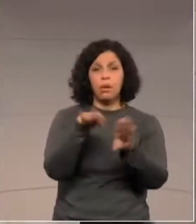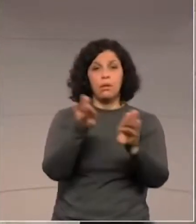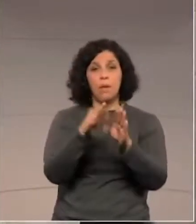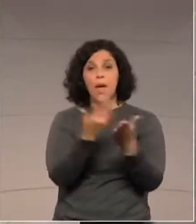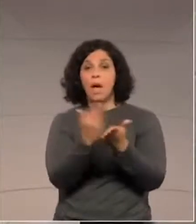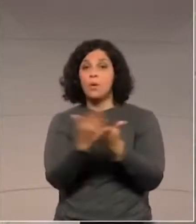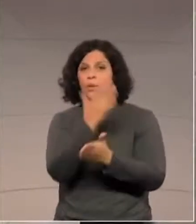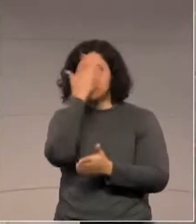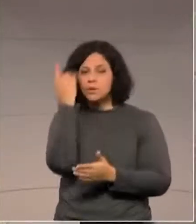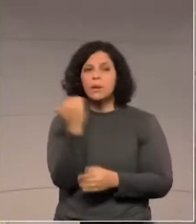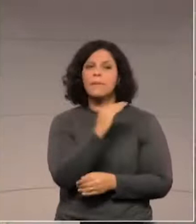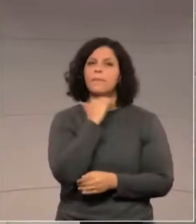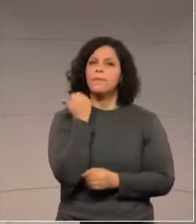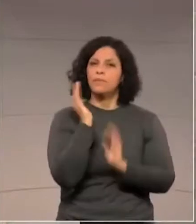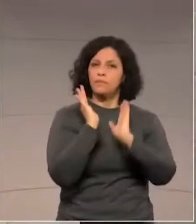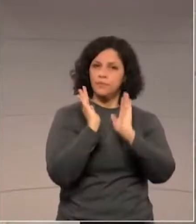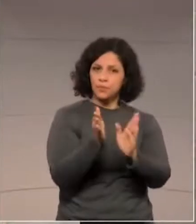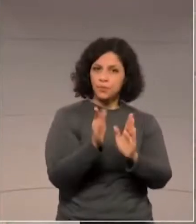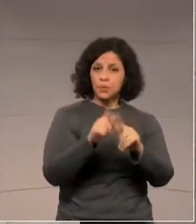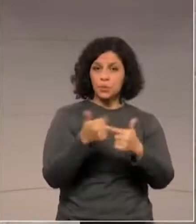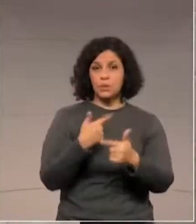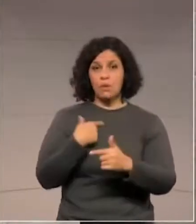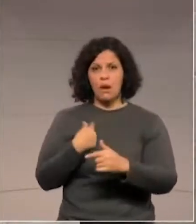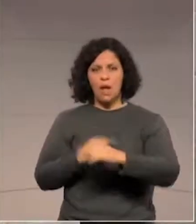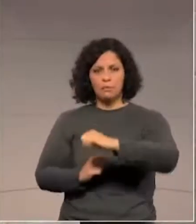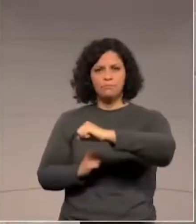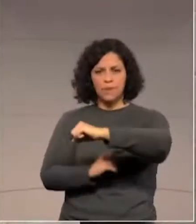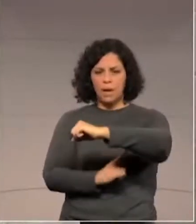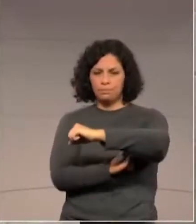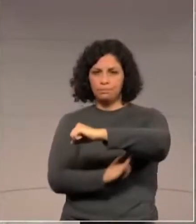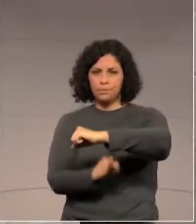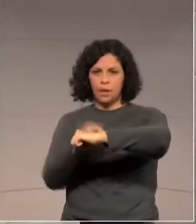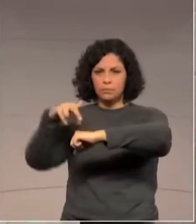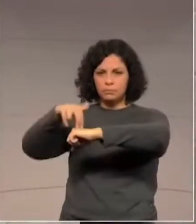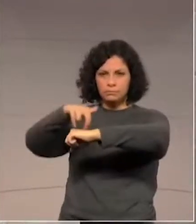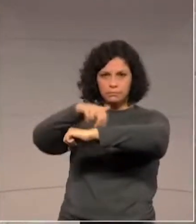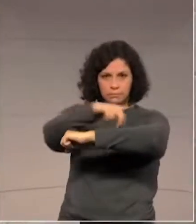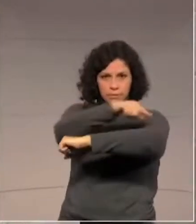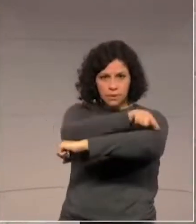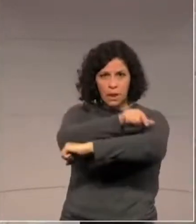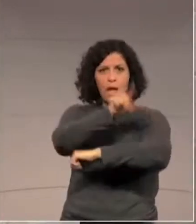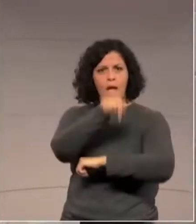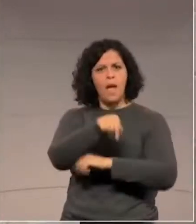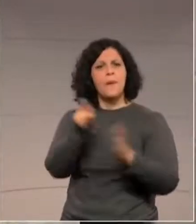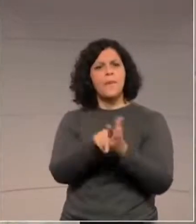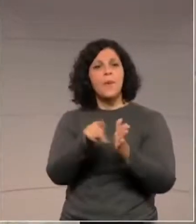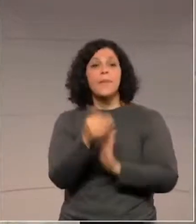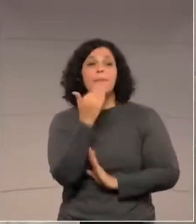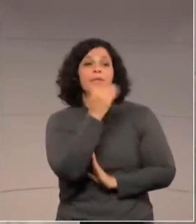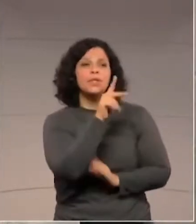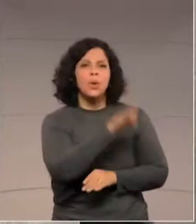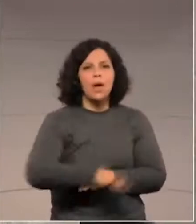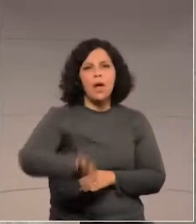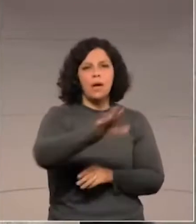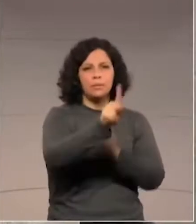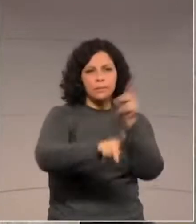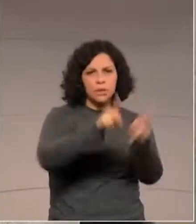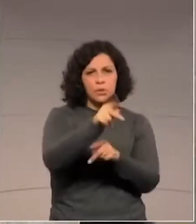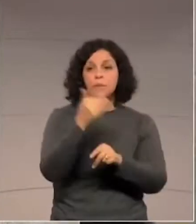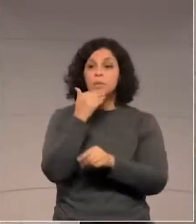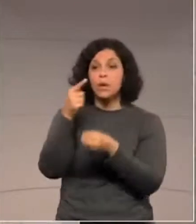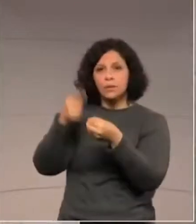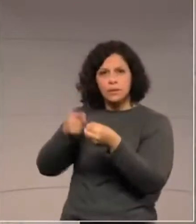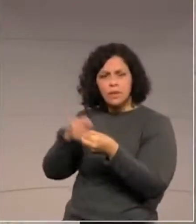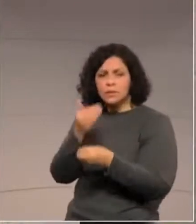vítimas fatais. Essa passarela, ela é uma reivindicação da população dos moradores de